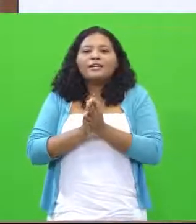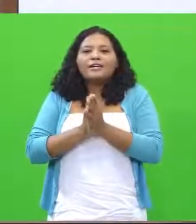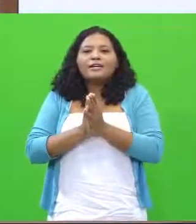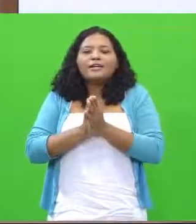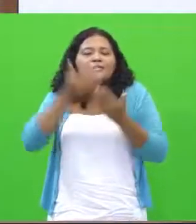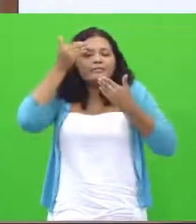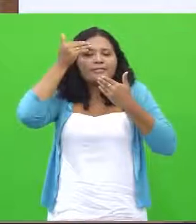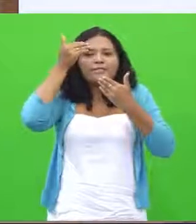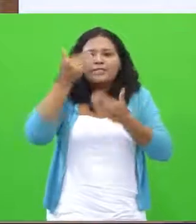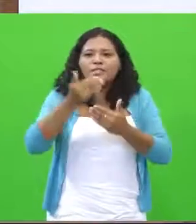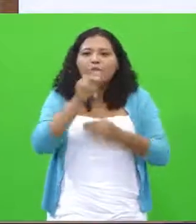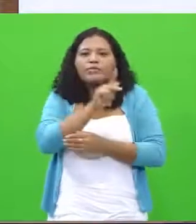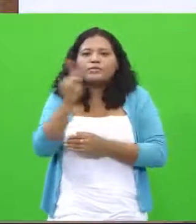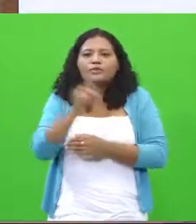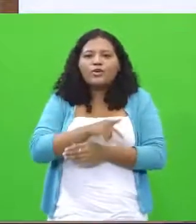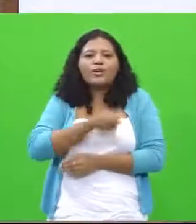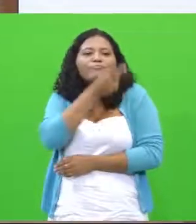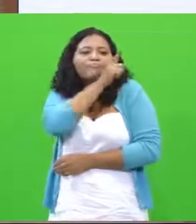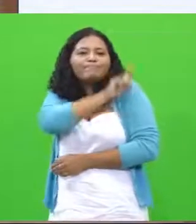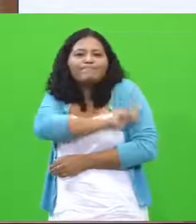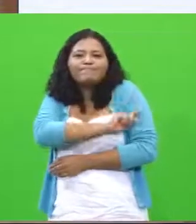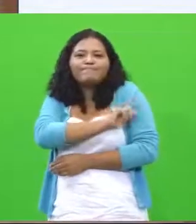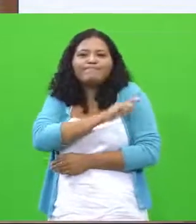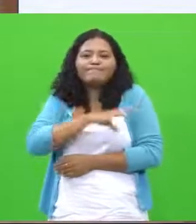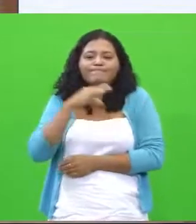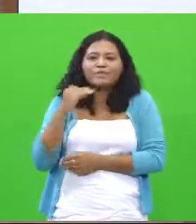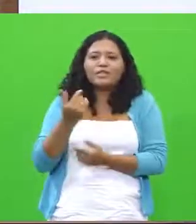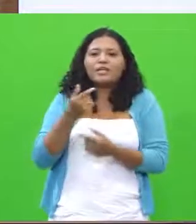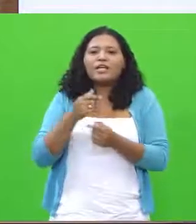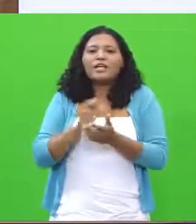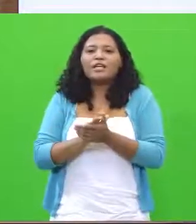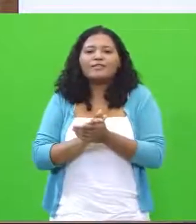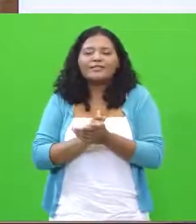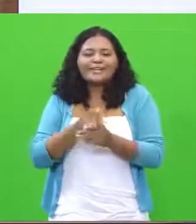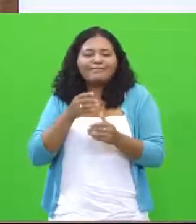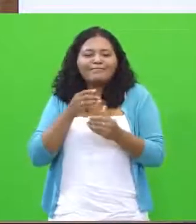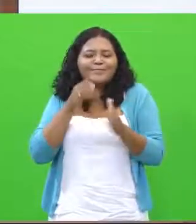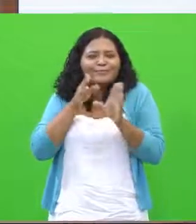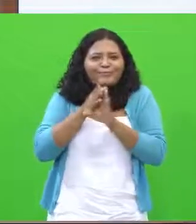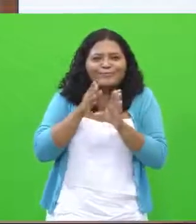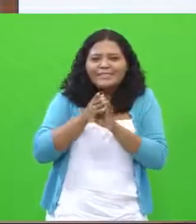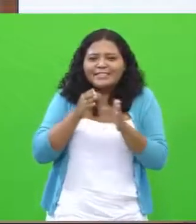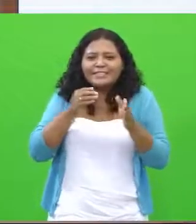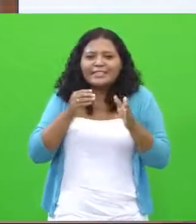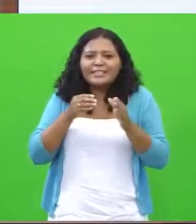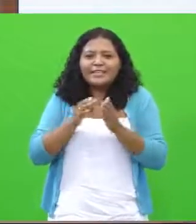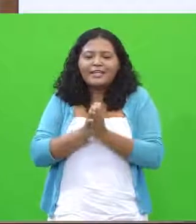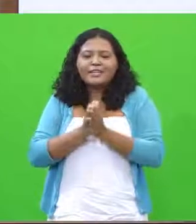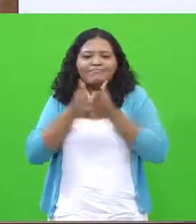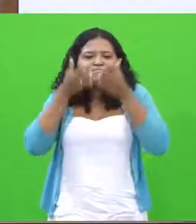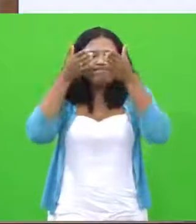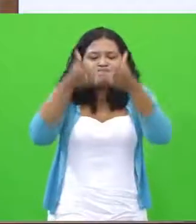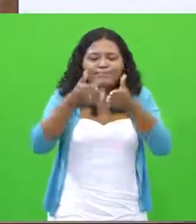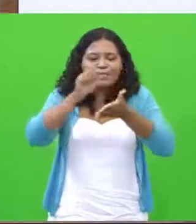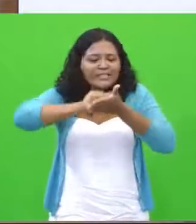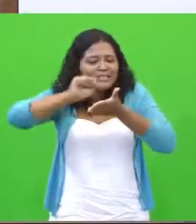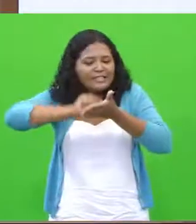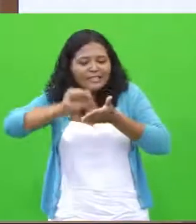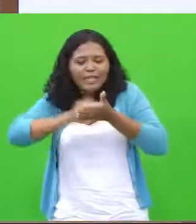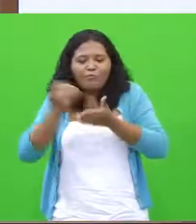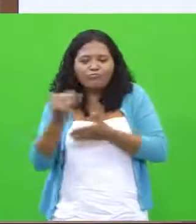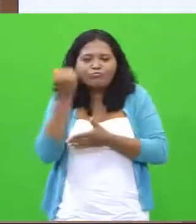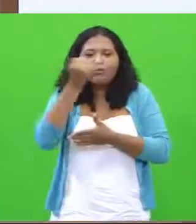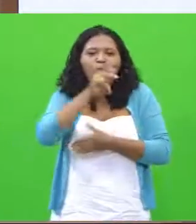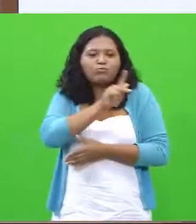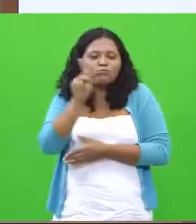professora primária uma vez que a dedicação dela era tão grande tão intensa para com a escrita e para